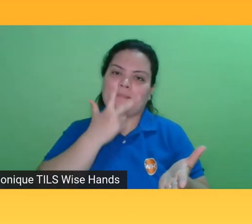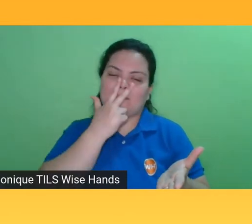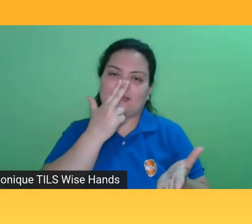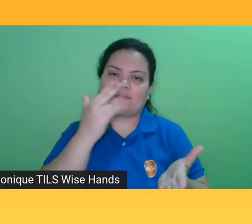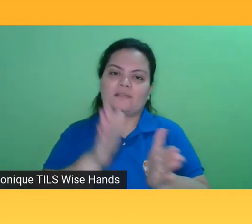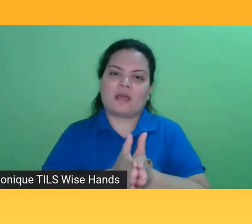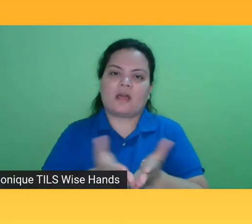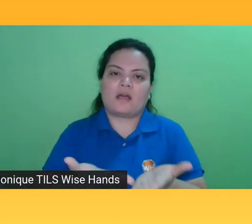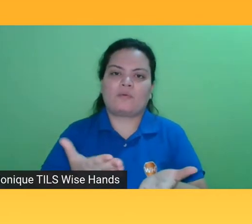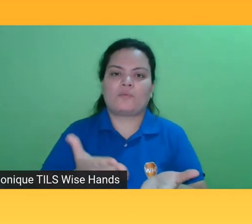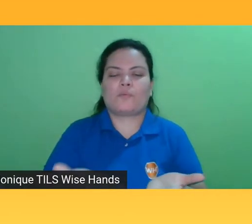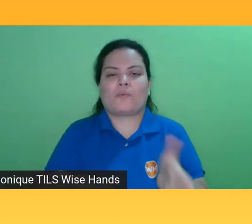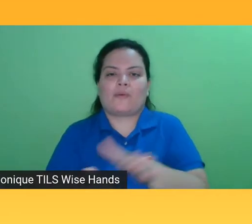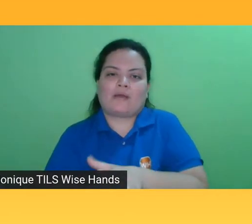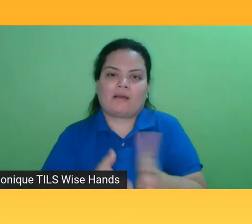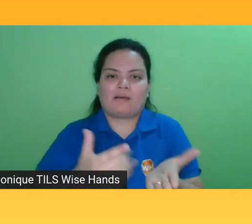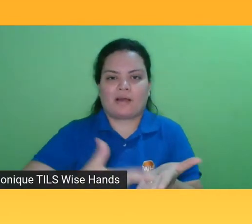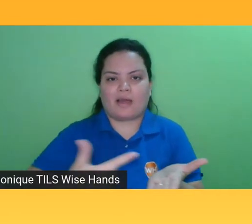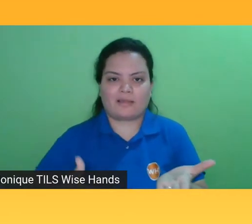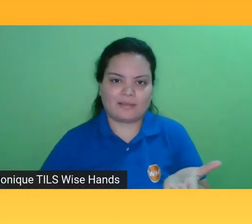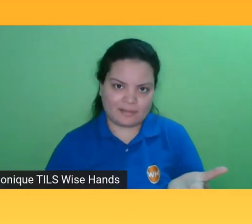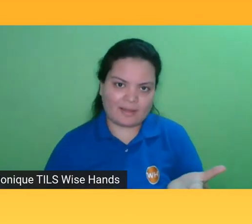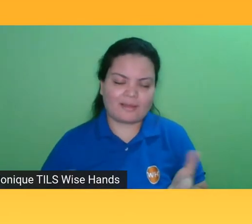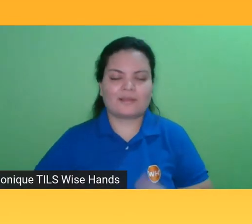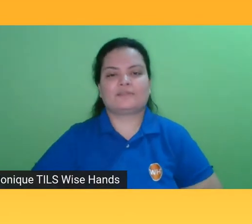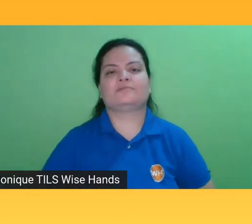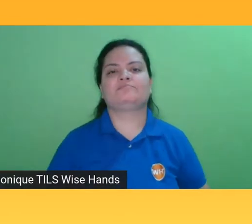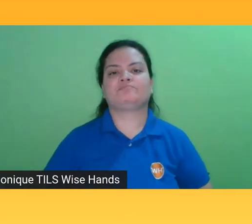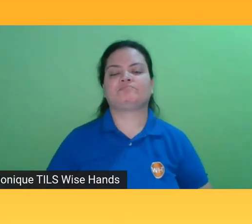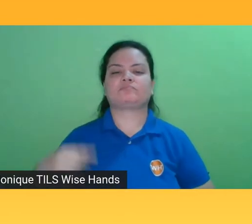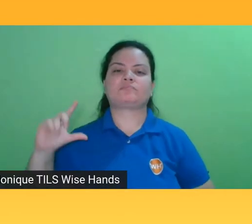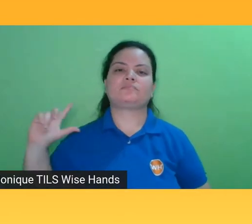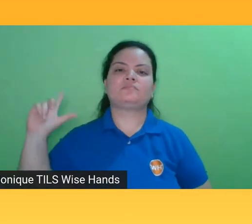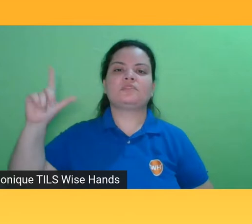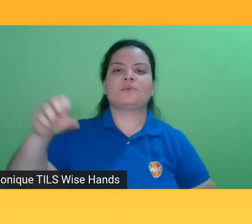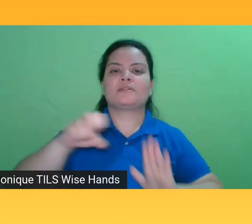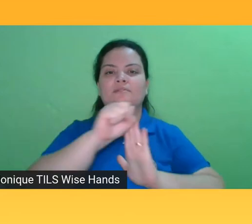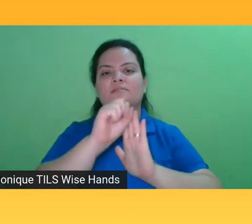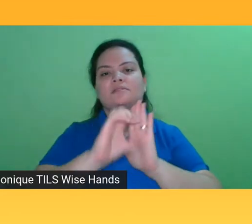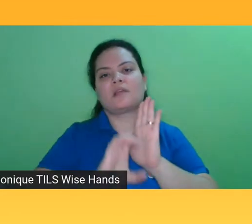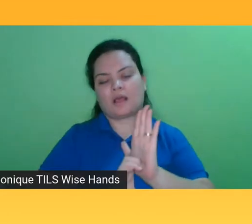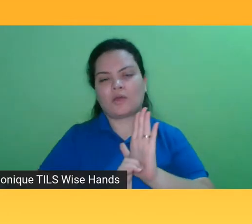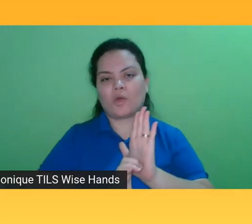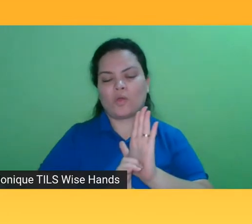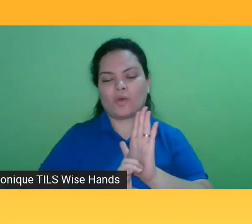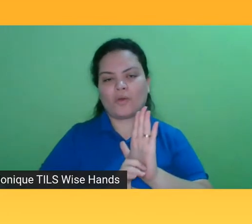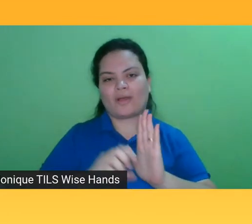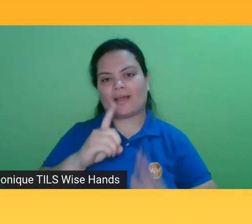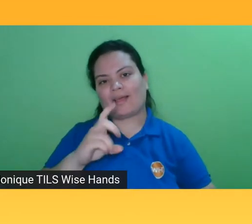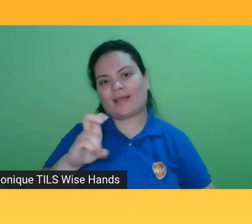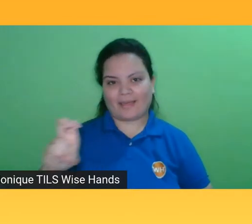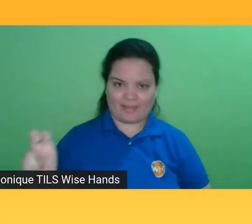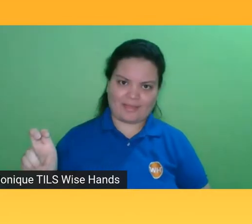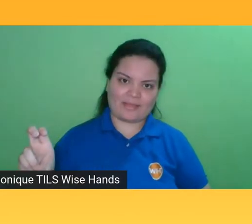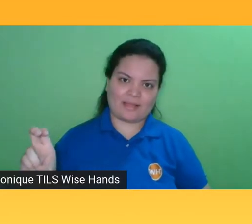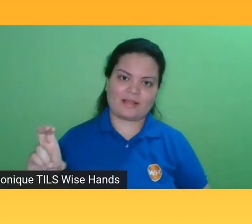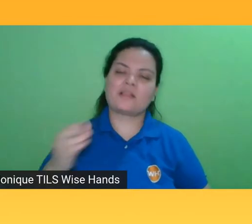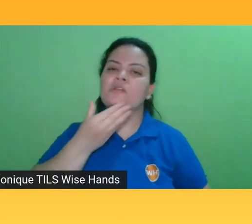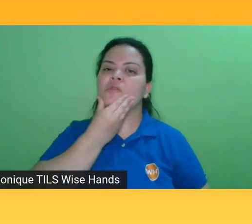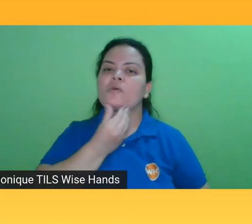gente tem um outro grande momento que acontece lá no século XV com Gutenberg, né? E a invenção dos tipos móveis